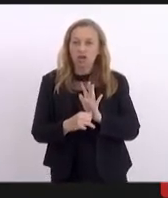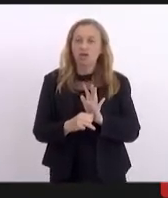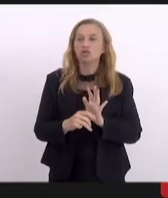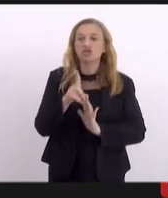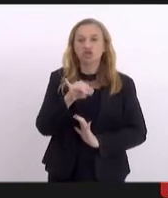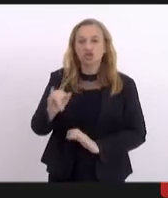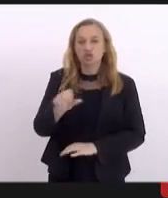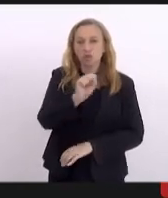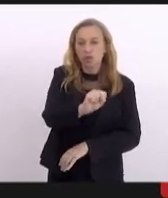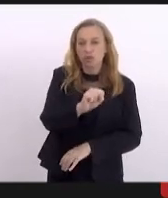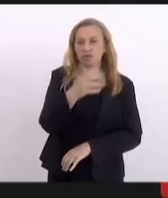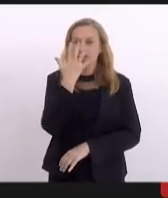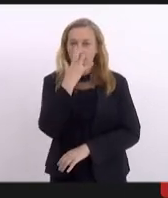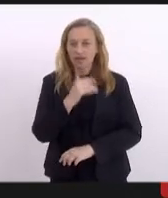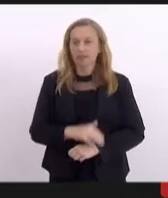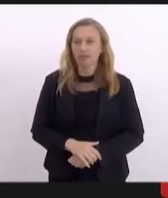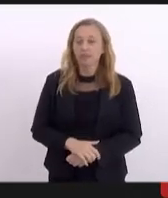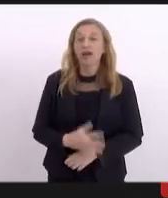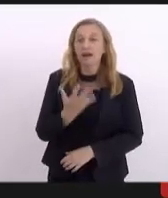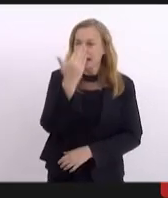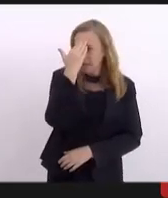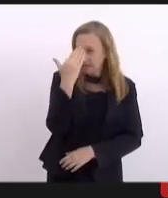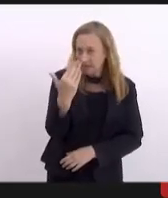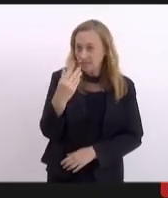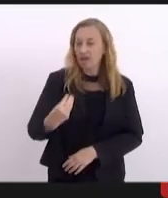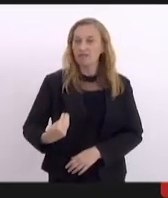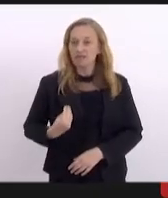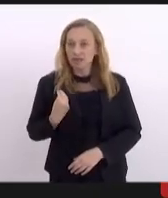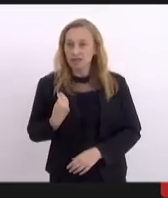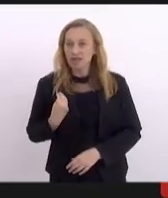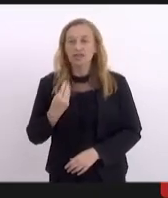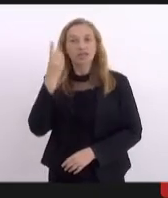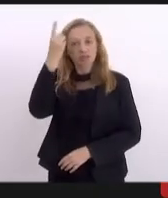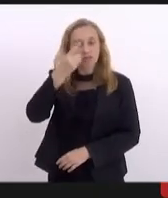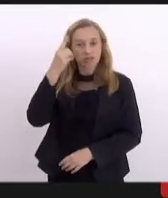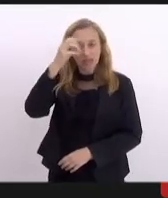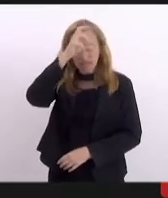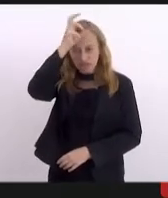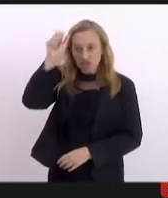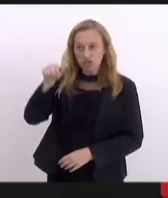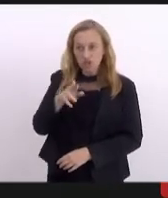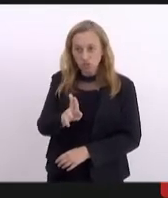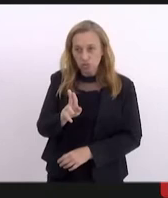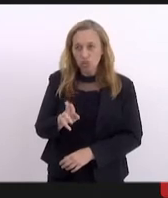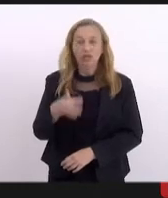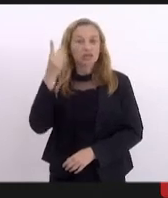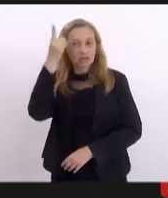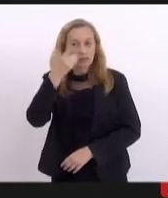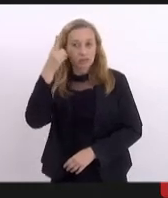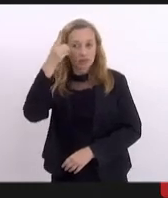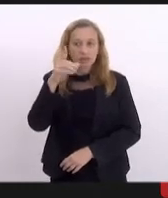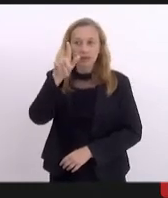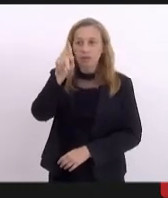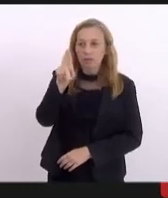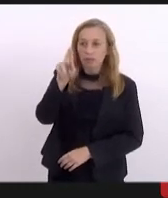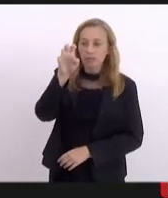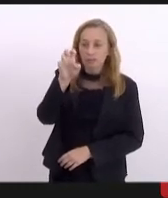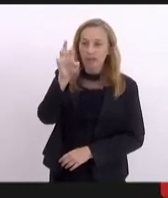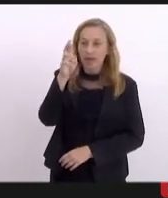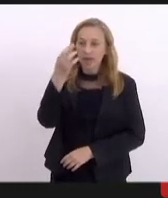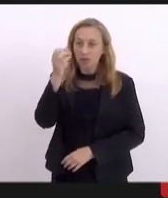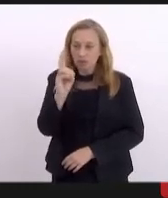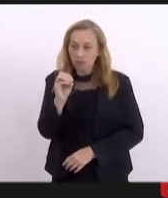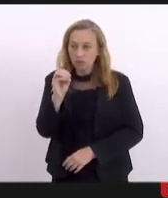no dia 8 de fevereiro. Quero agradecer a presença da deputada Tia Ju, do deputado Pedro Ricardo, em